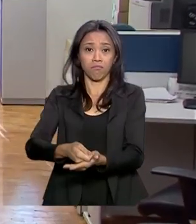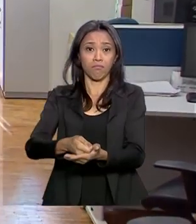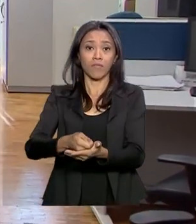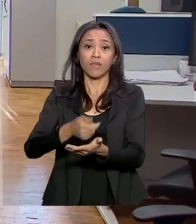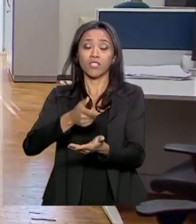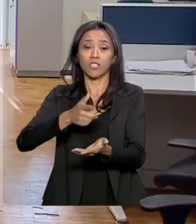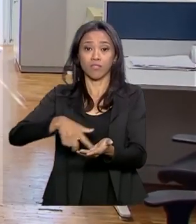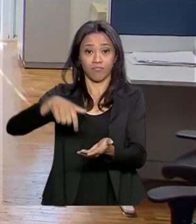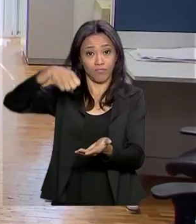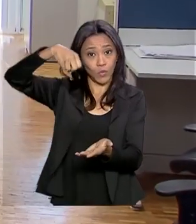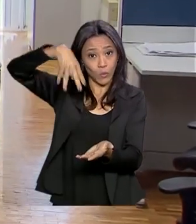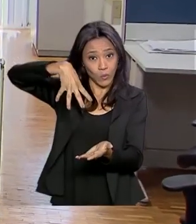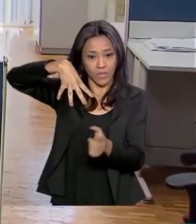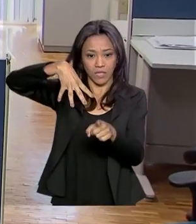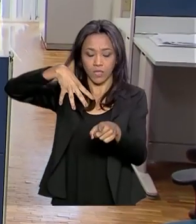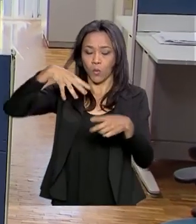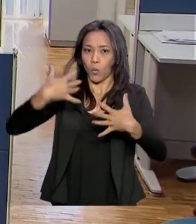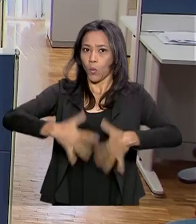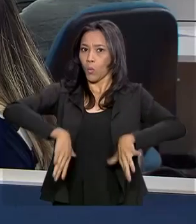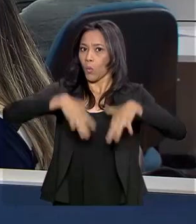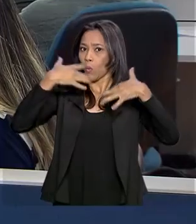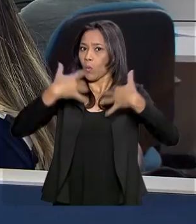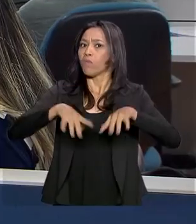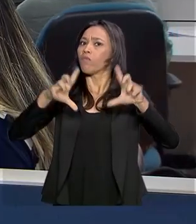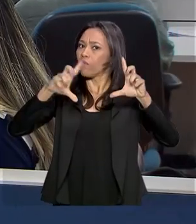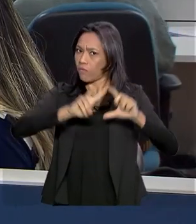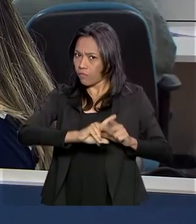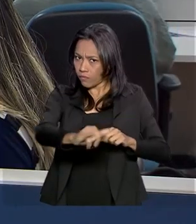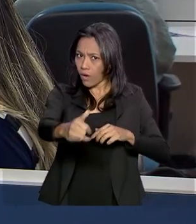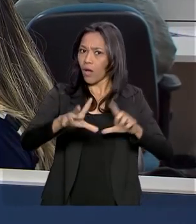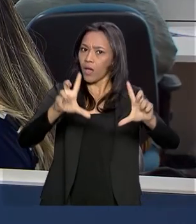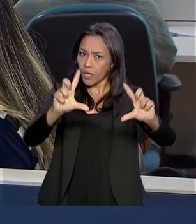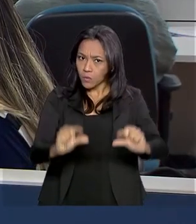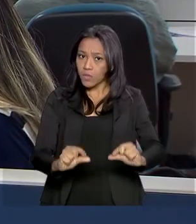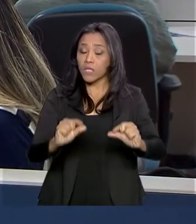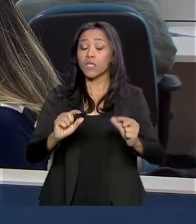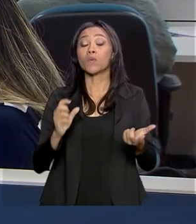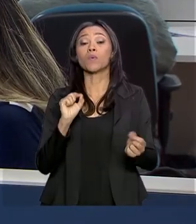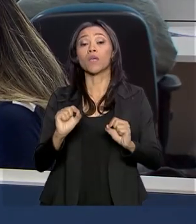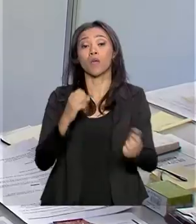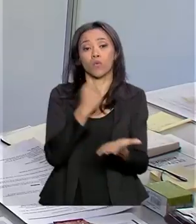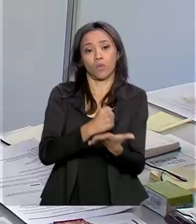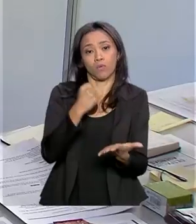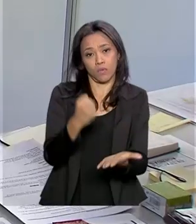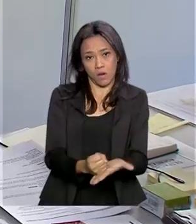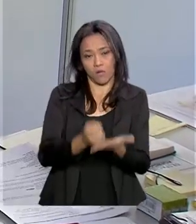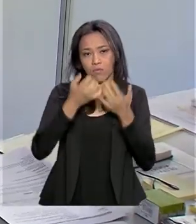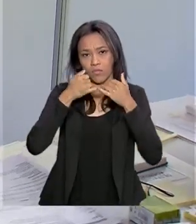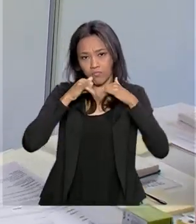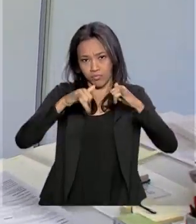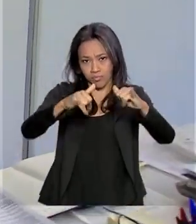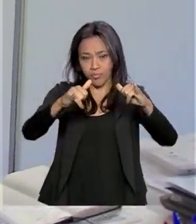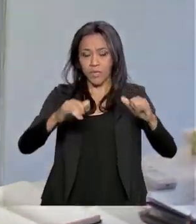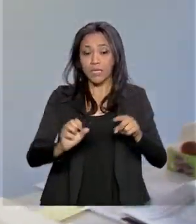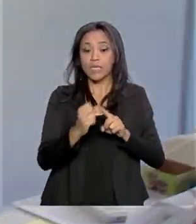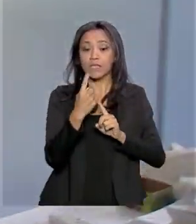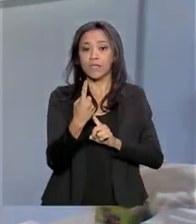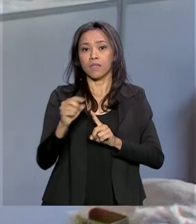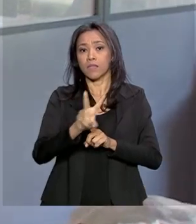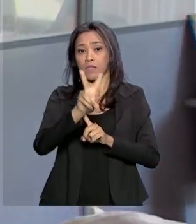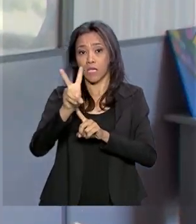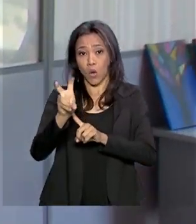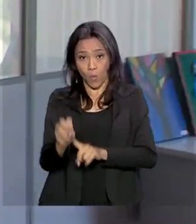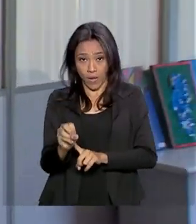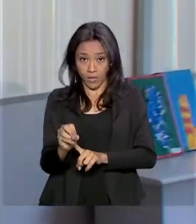órgãos públicos. Um gasto que deve diminuir com a revisão dos contratos de energia elétrica. Dos 150 contratos em